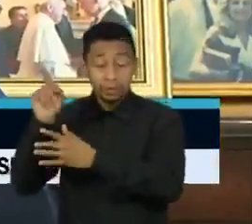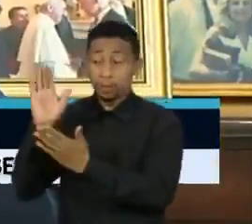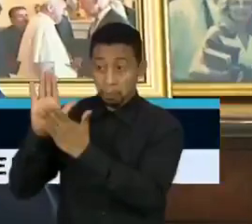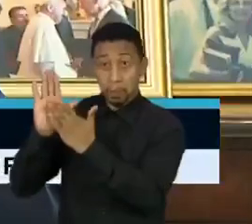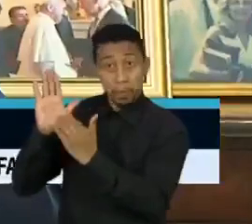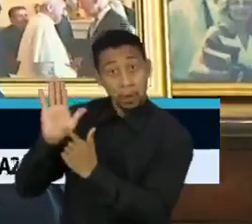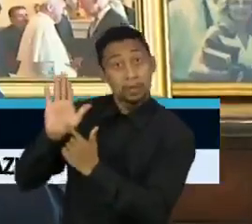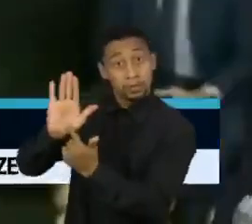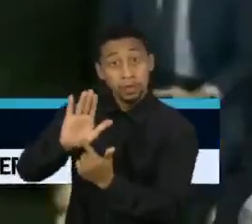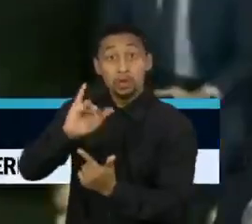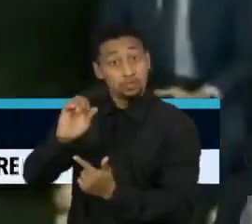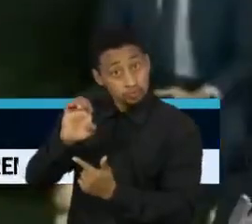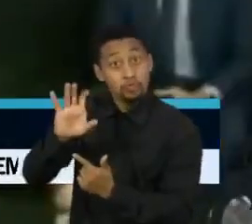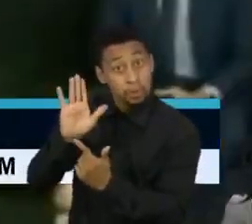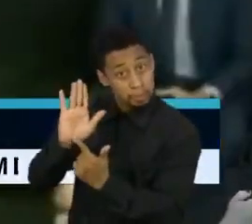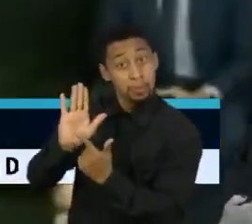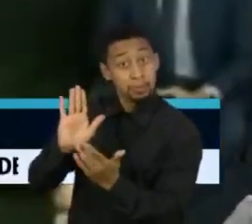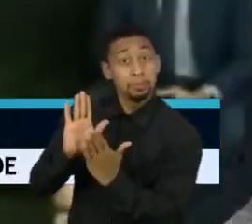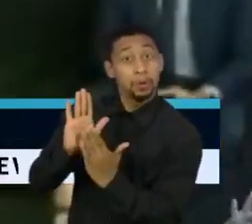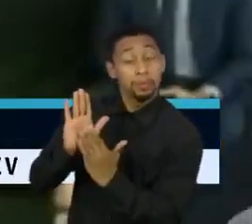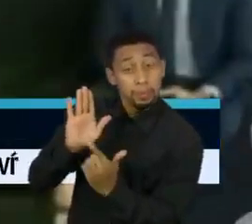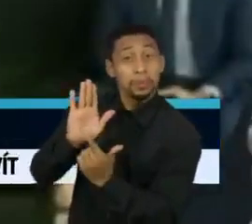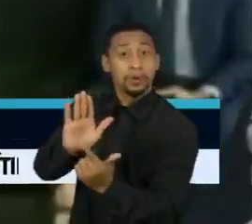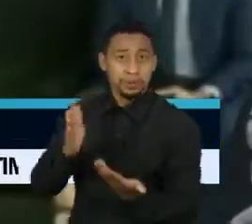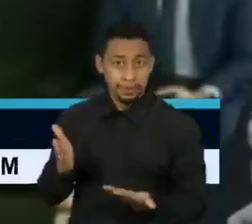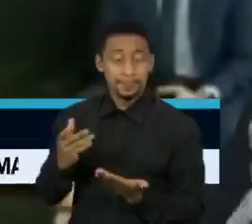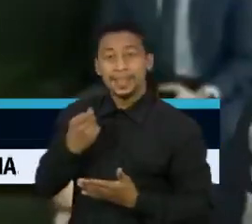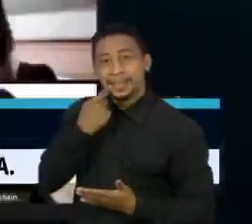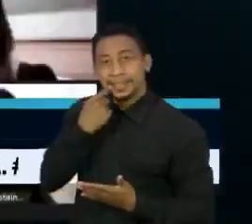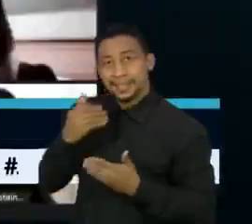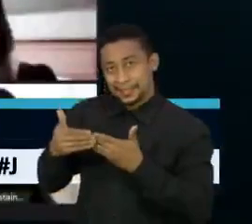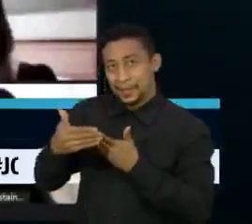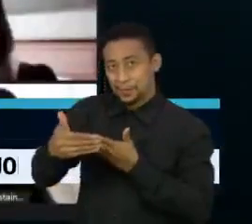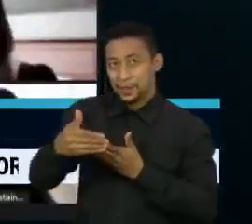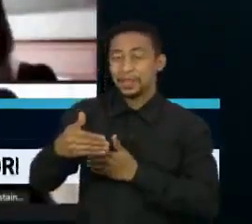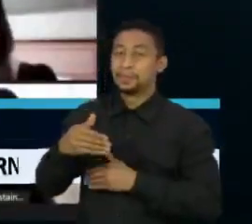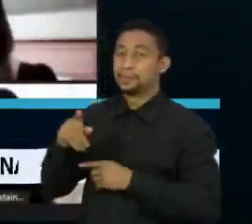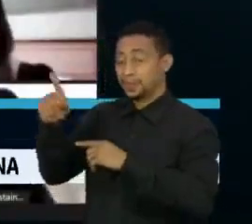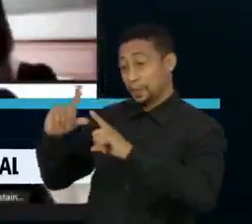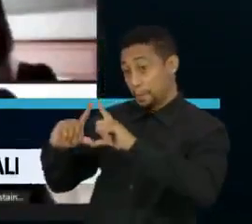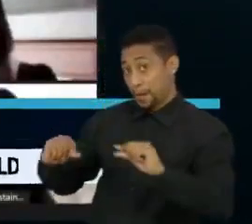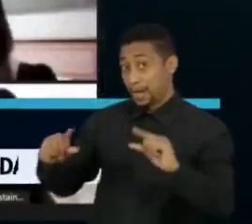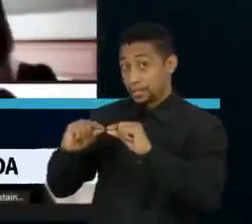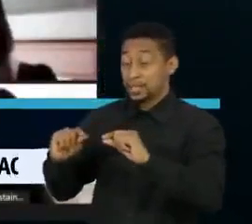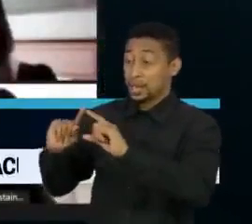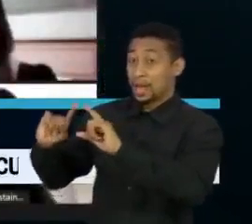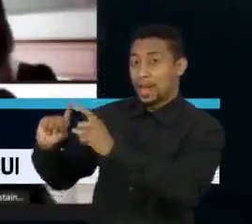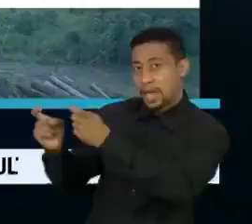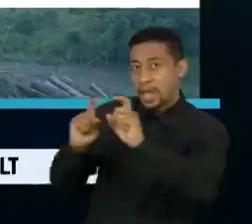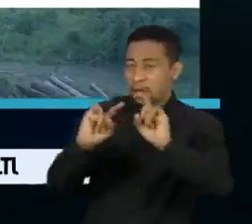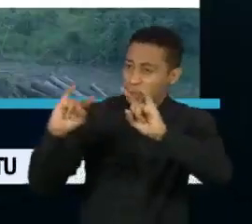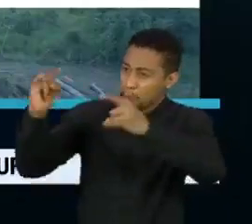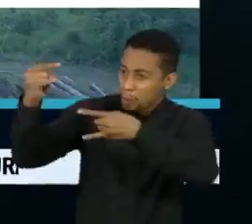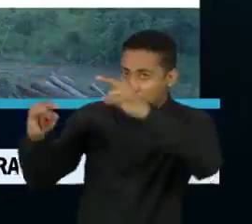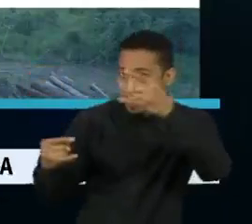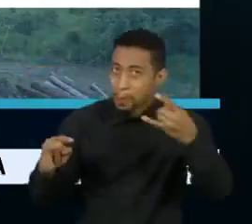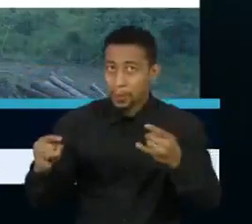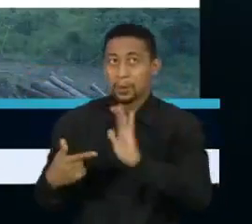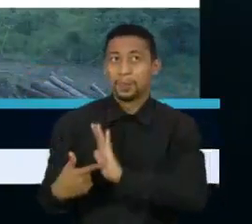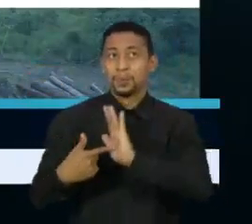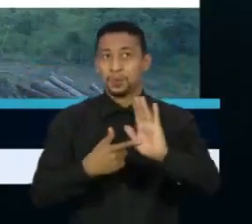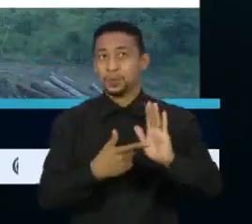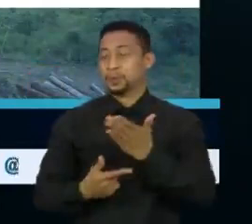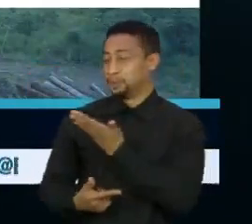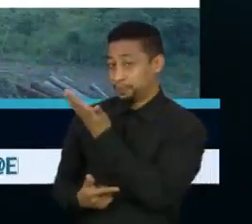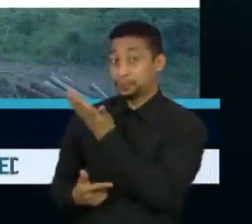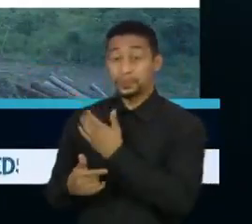presidente Joe Biden. Lançado nesta sexta-feira, numa solenidade em Brasília, ele tem quatro eixos, freio ao